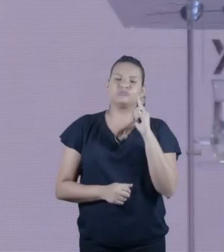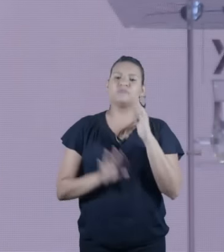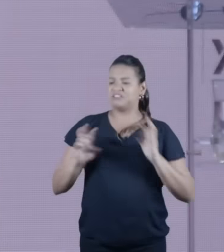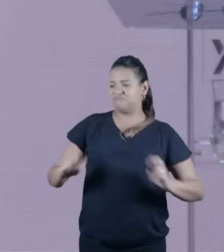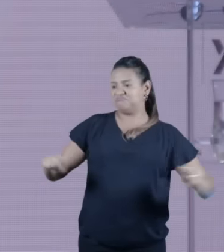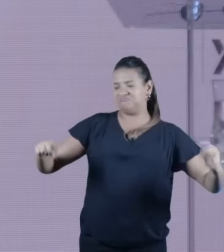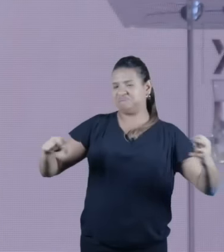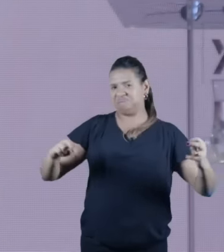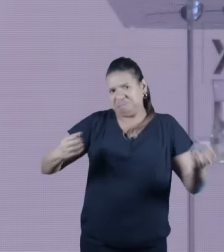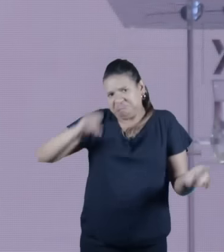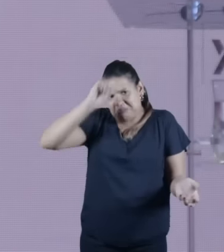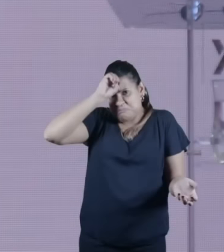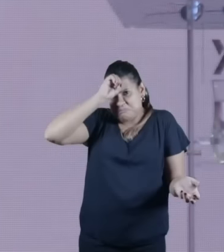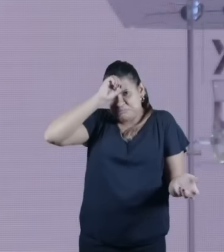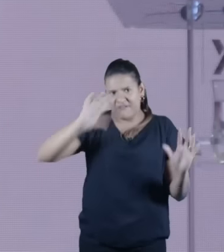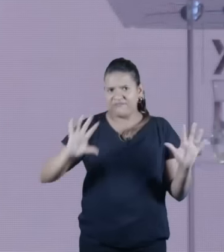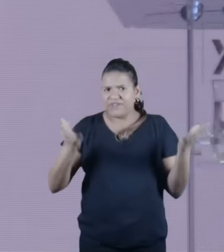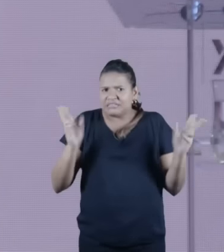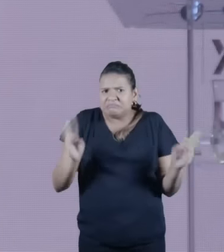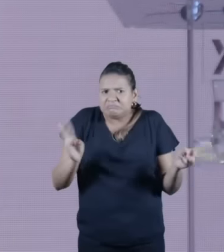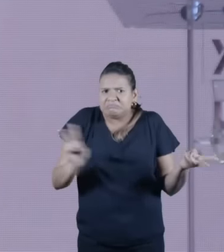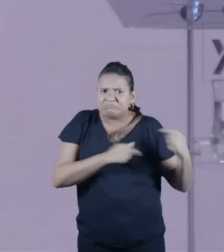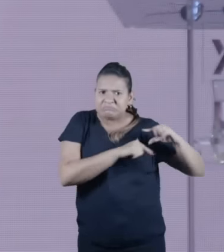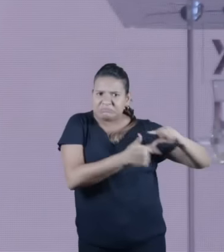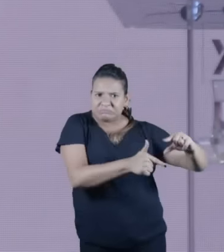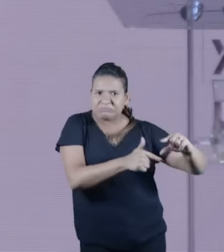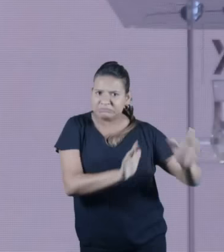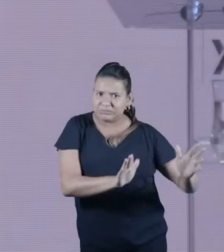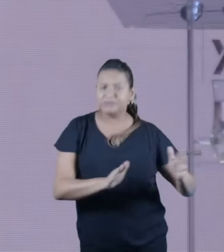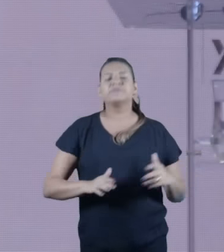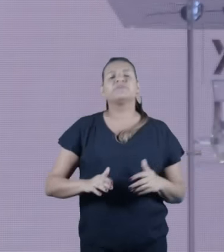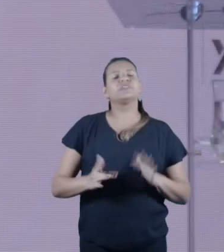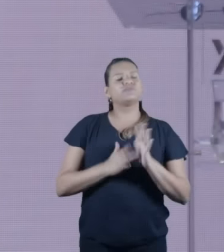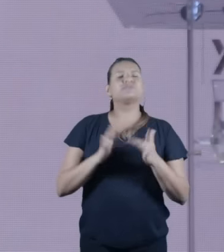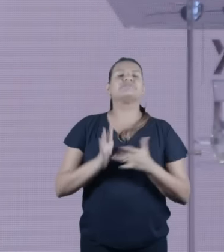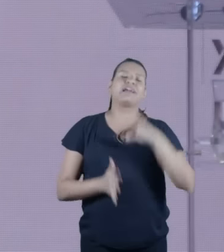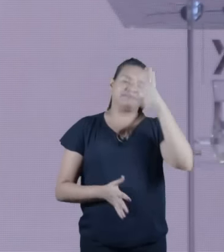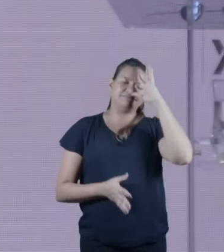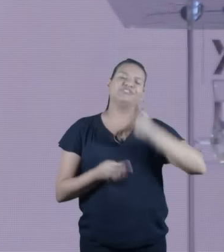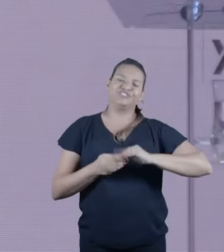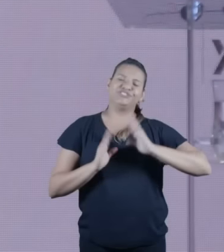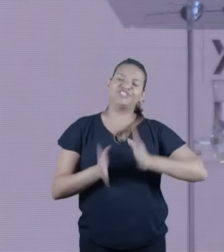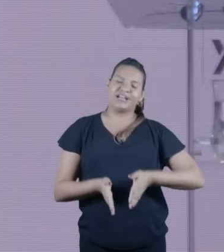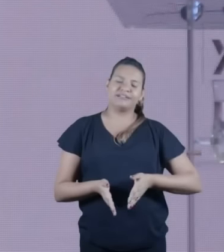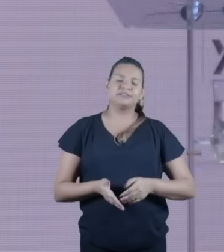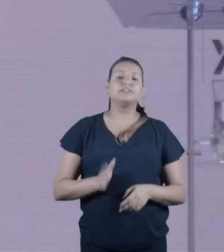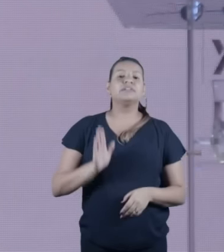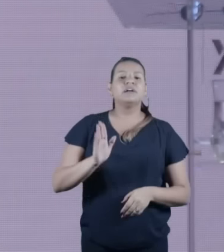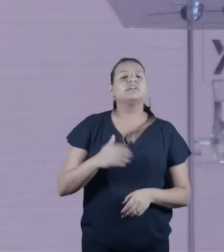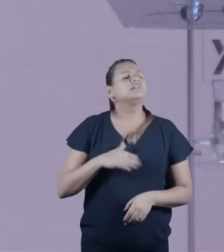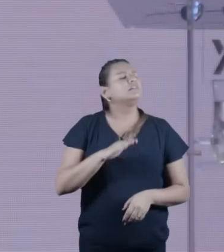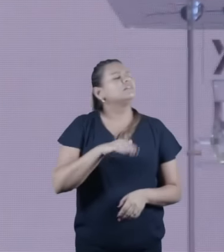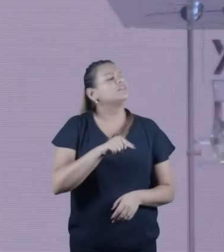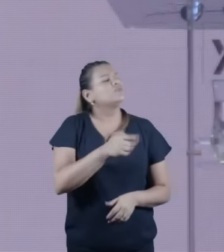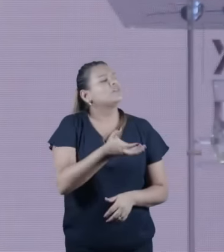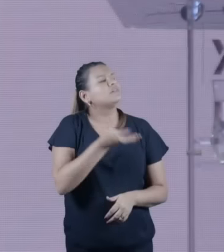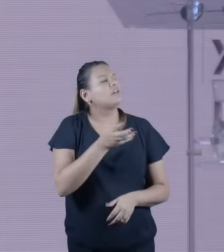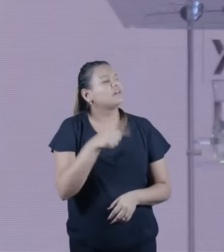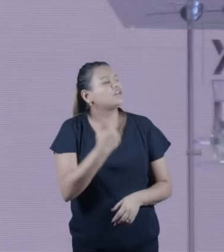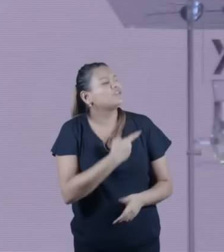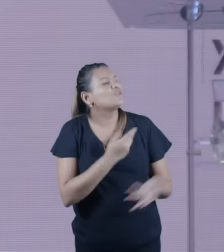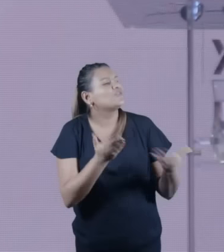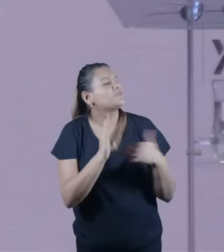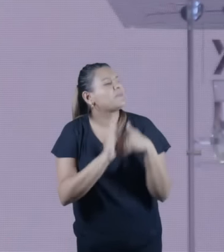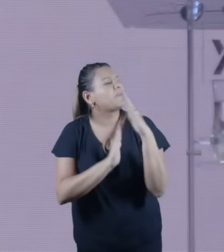para celebrar a páscoa judaica inclusive quando os apóstolos chegam a Jesus e perguntam onde queres que comamos a